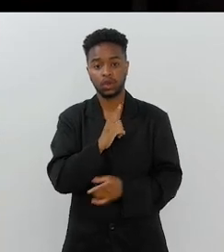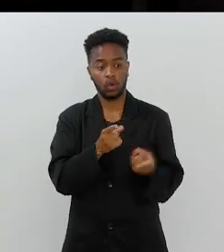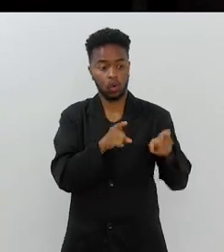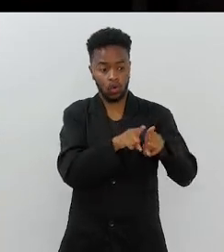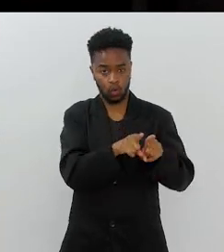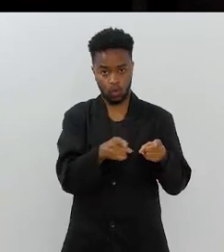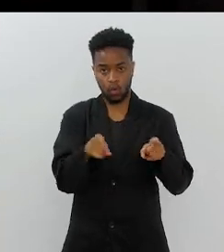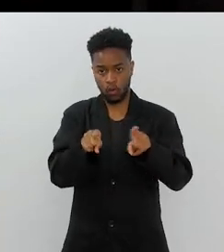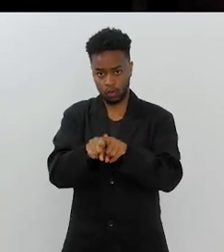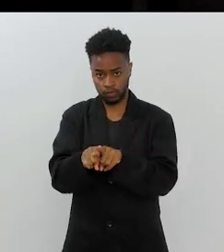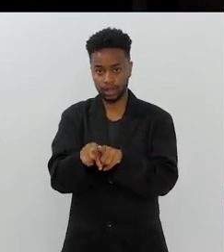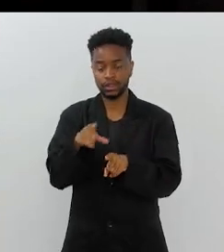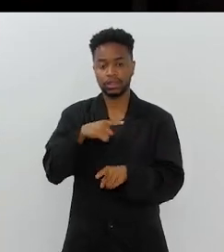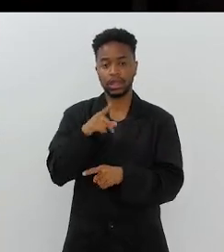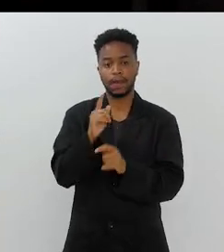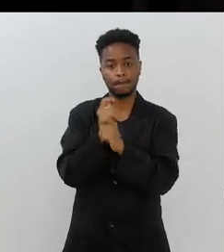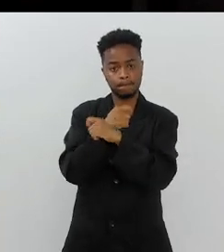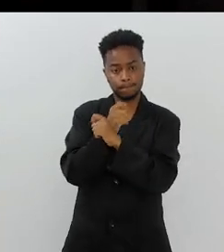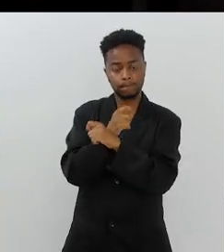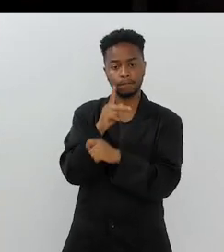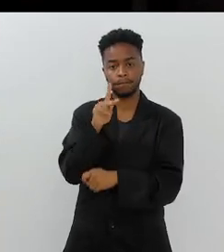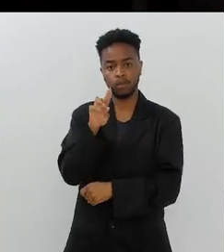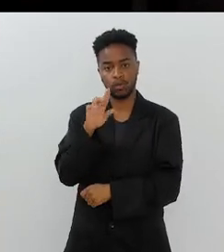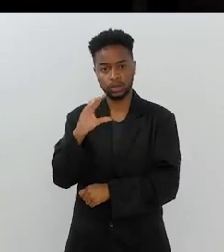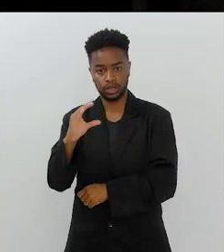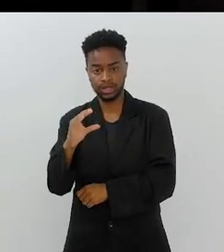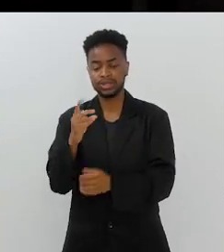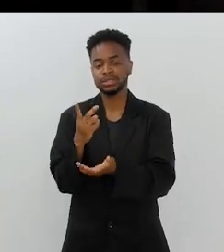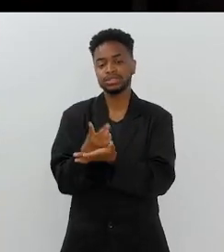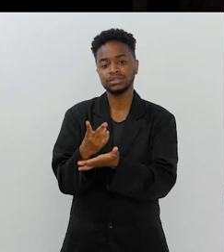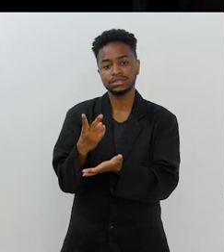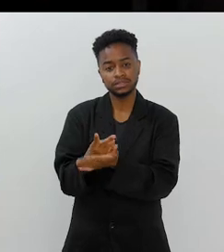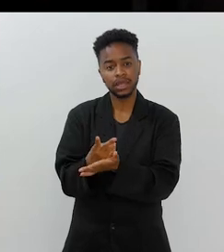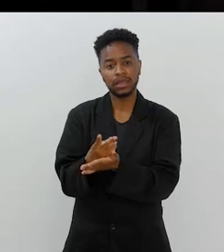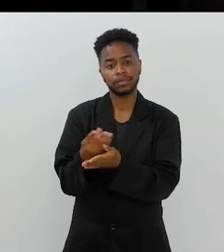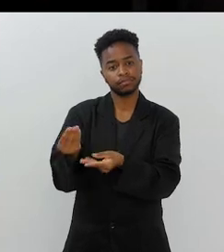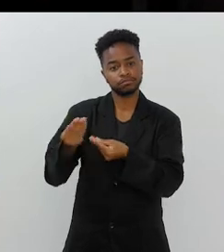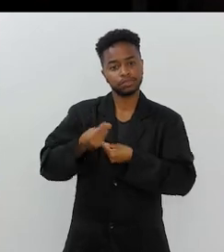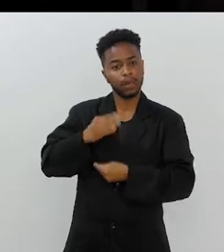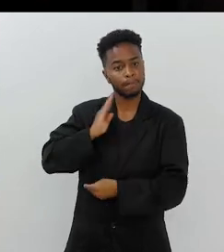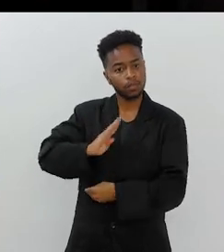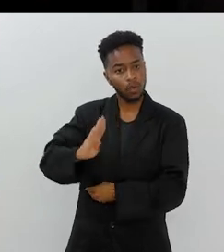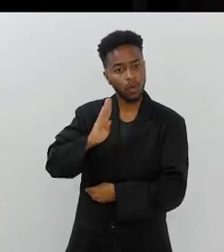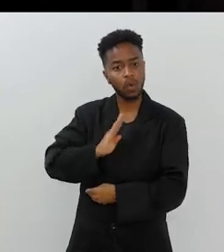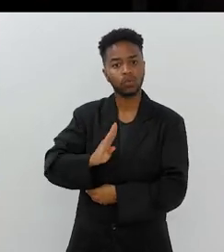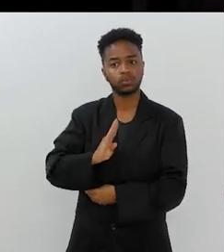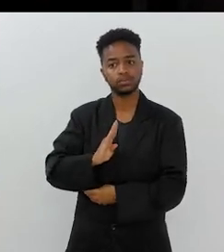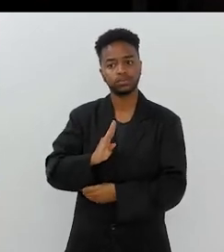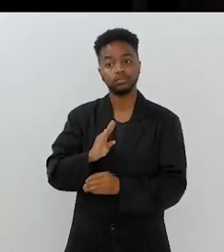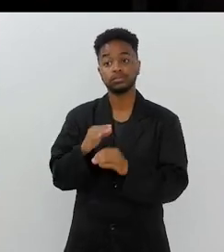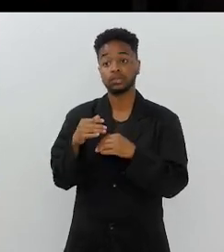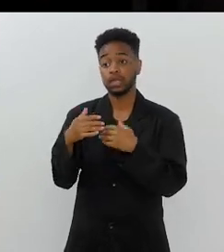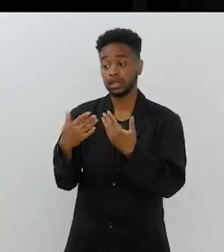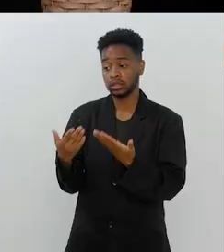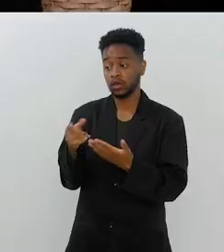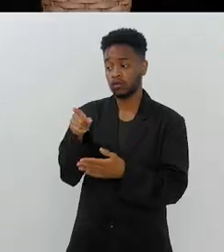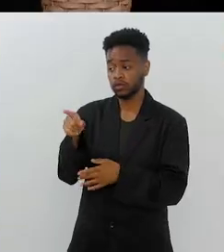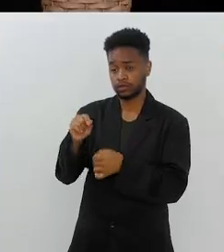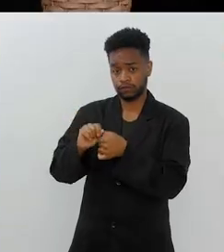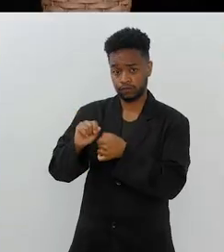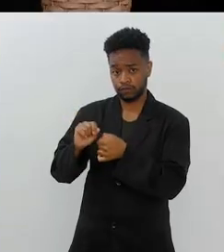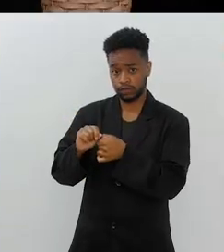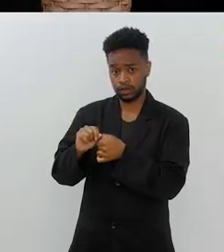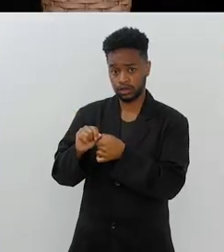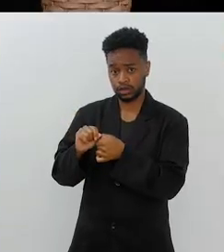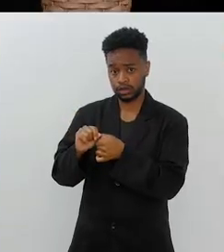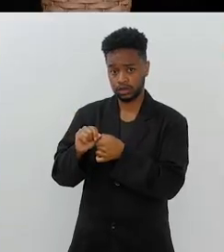Existem convênios, né? Existe a PUC, que a PUC sempre nos proporciona as bolsas 100% para que